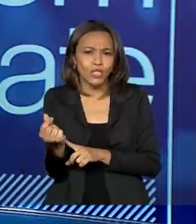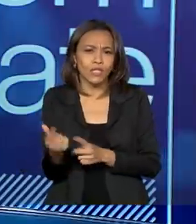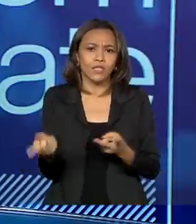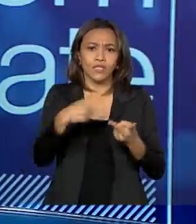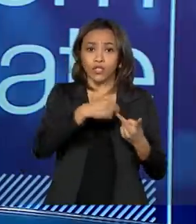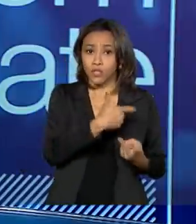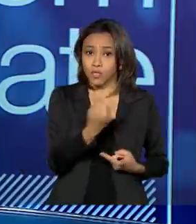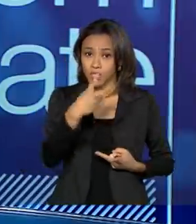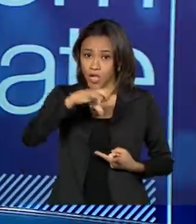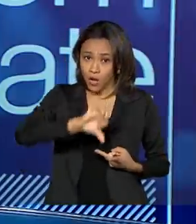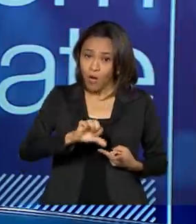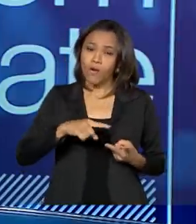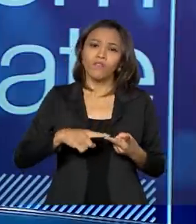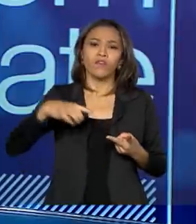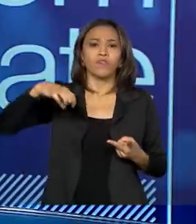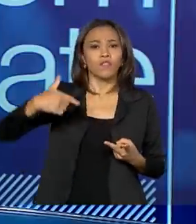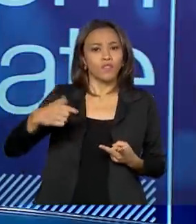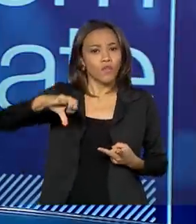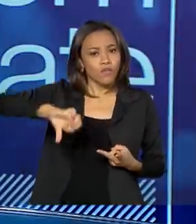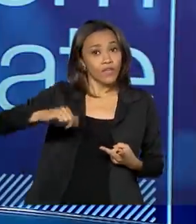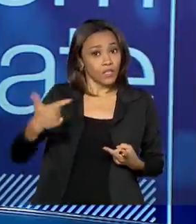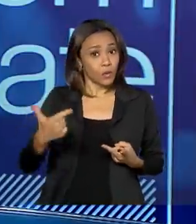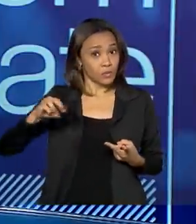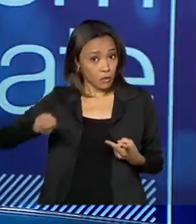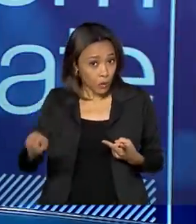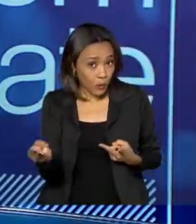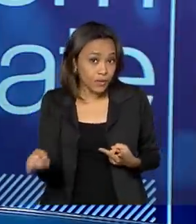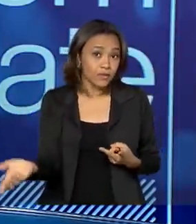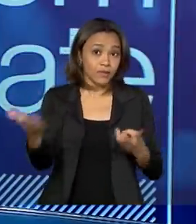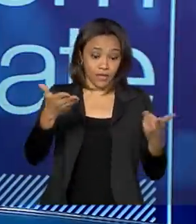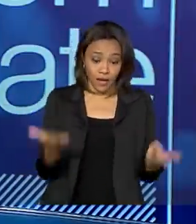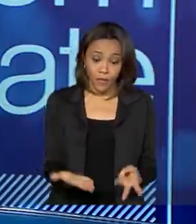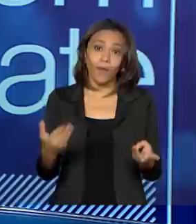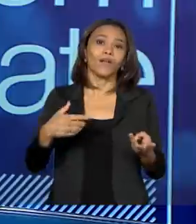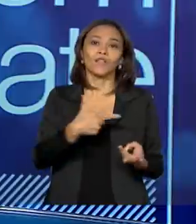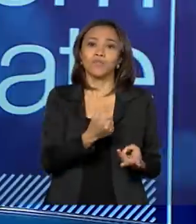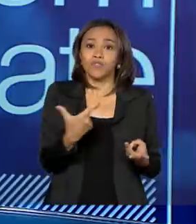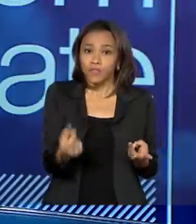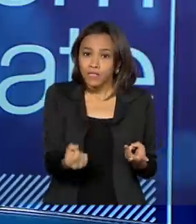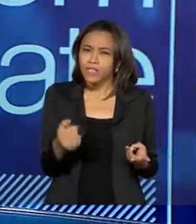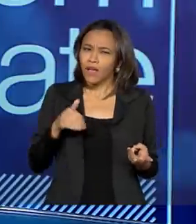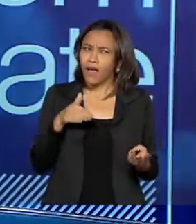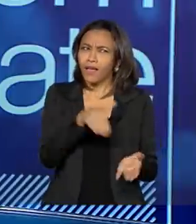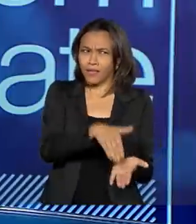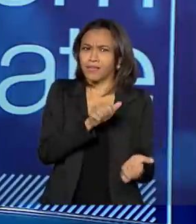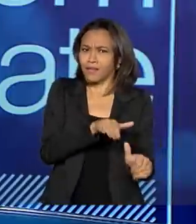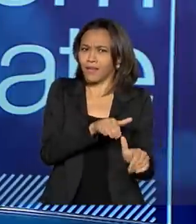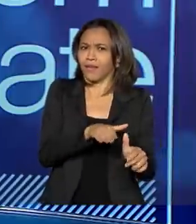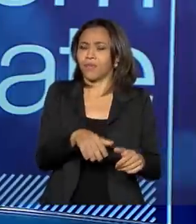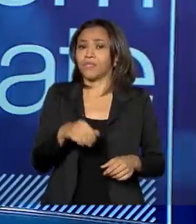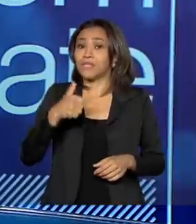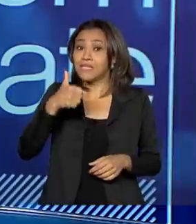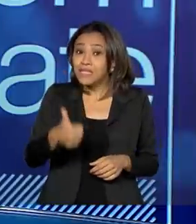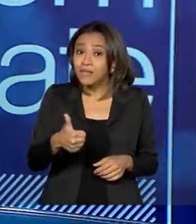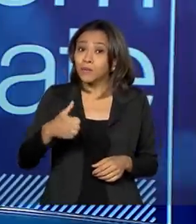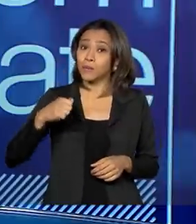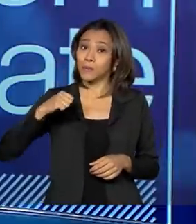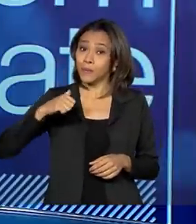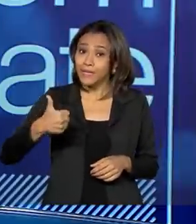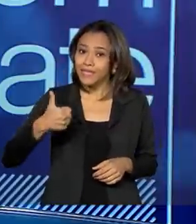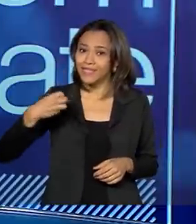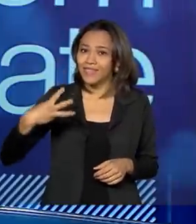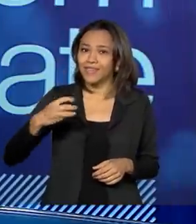2019 nós chegamos em 92 milhões e agora em 2020 até setembro nós fechamos 113 milhões